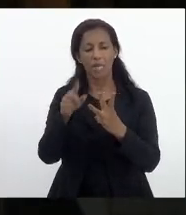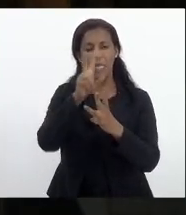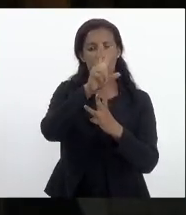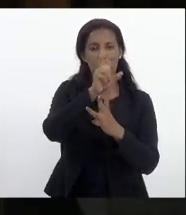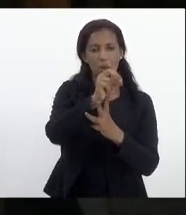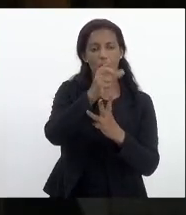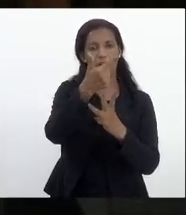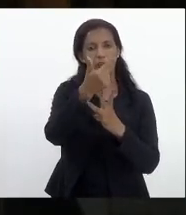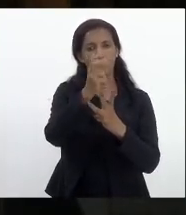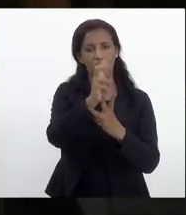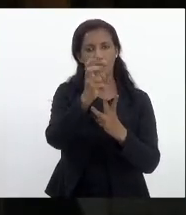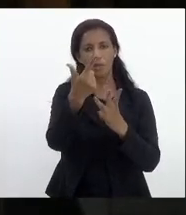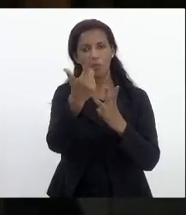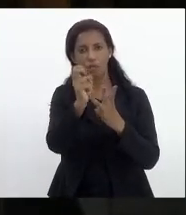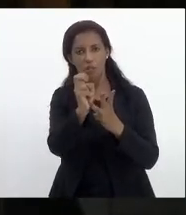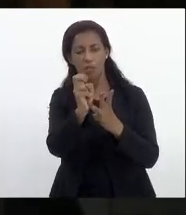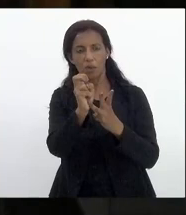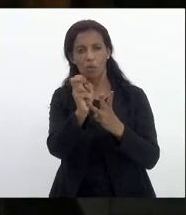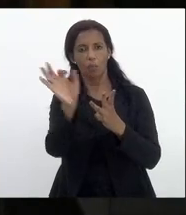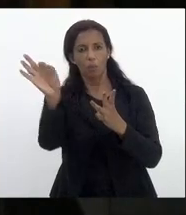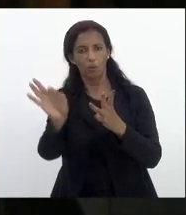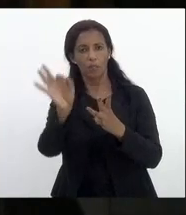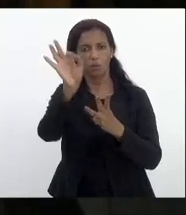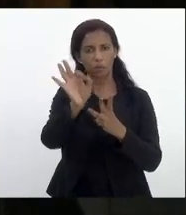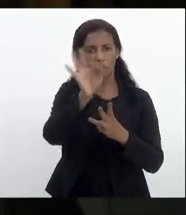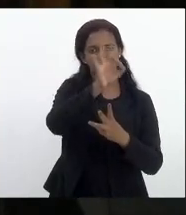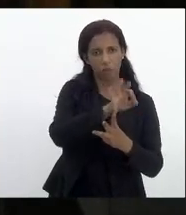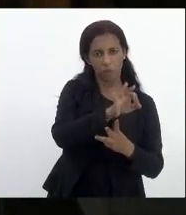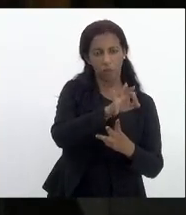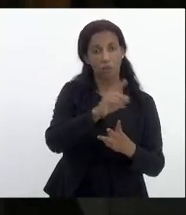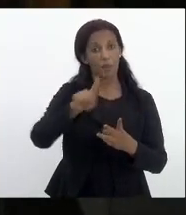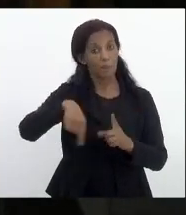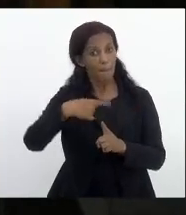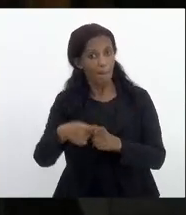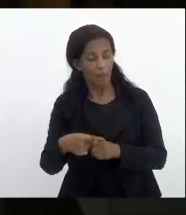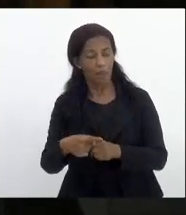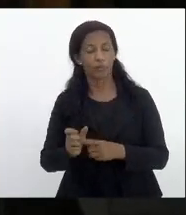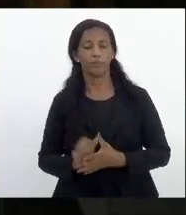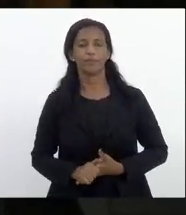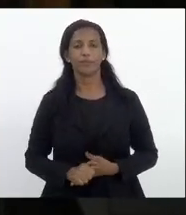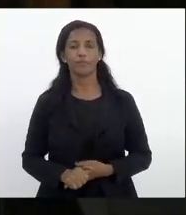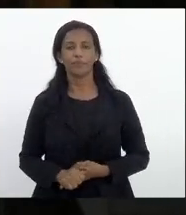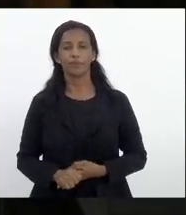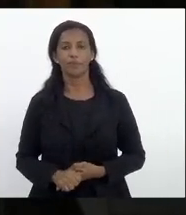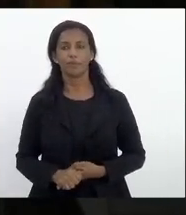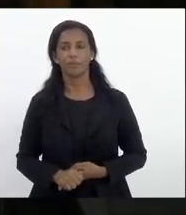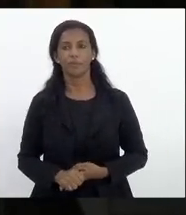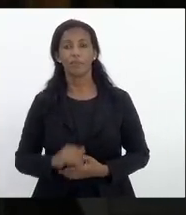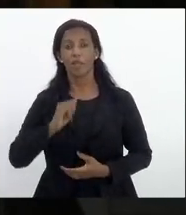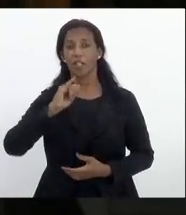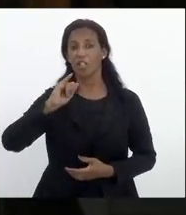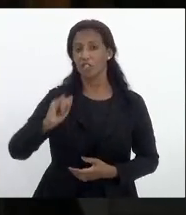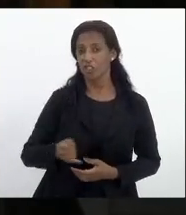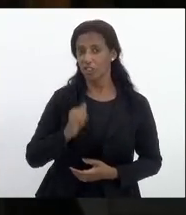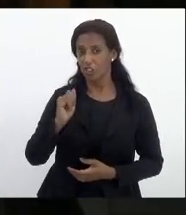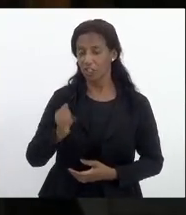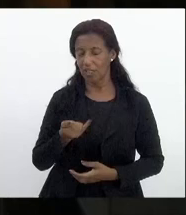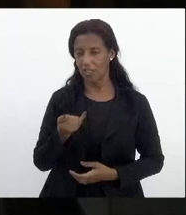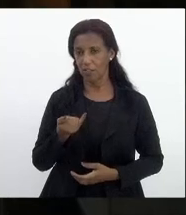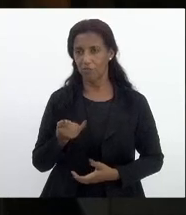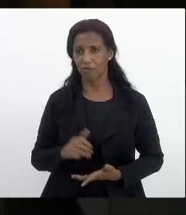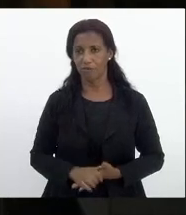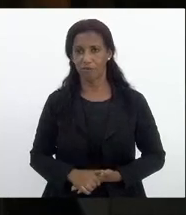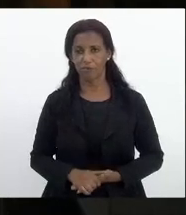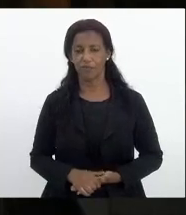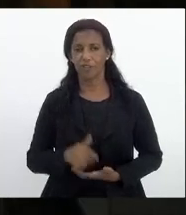23 por cento de reposição e ainda mais em janeiro de 23